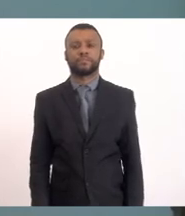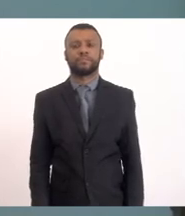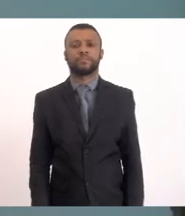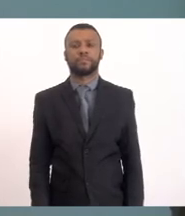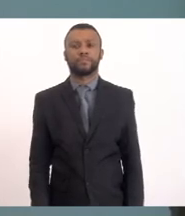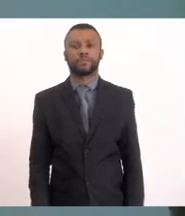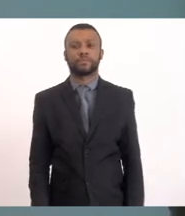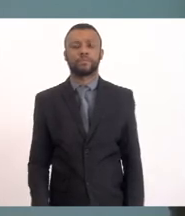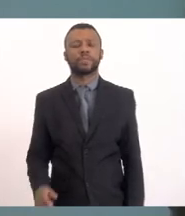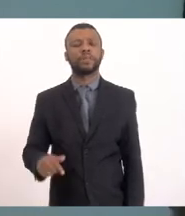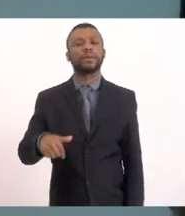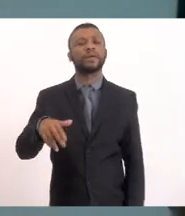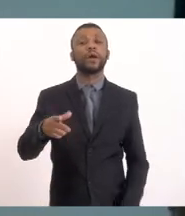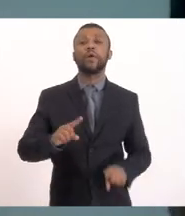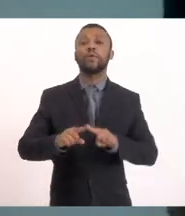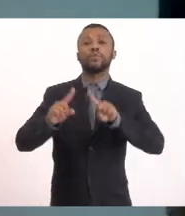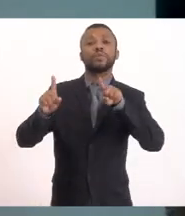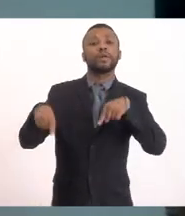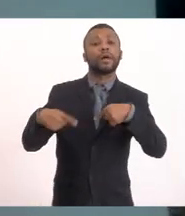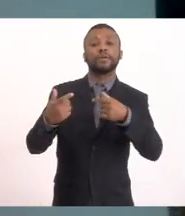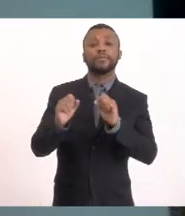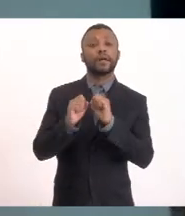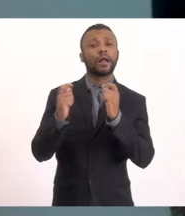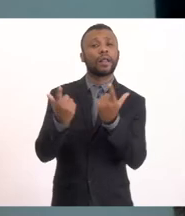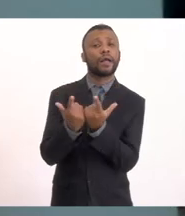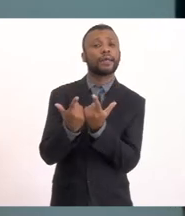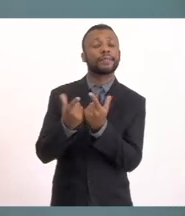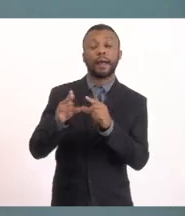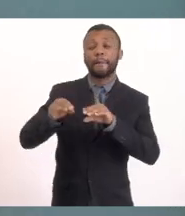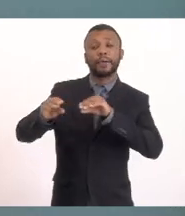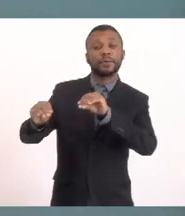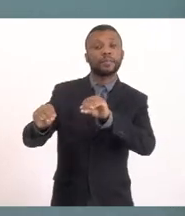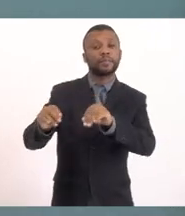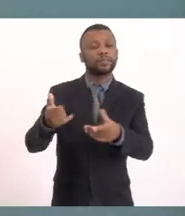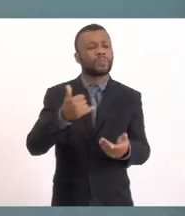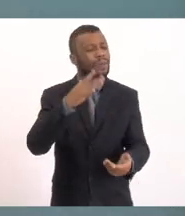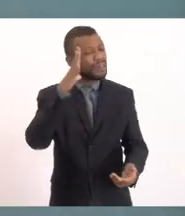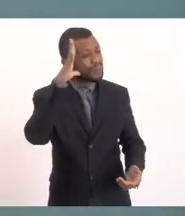Quem dá alérgica que mexendo na TV Alérgica?